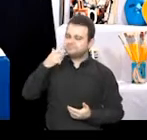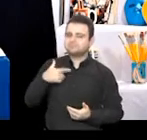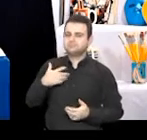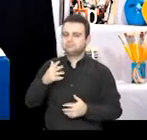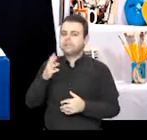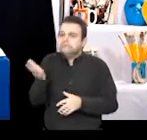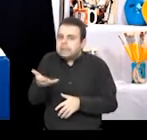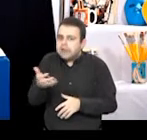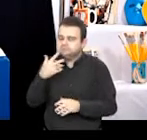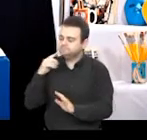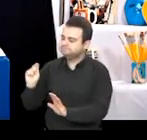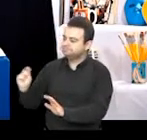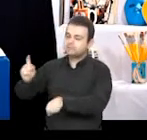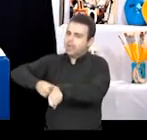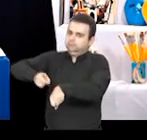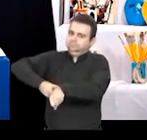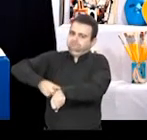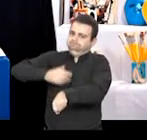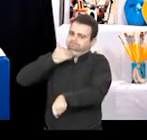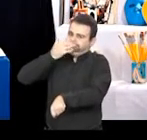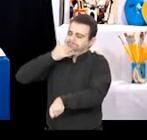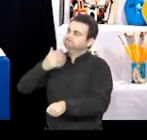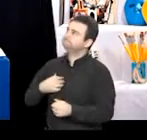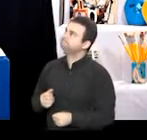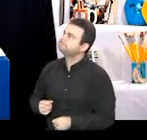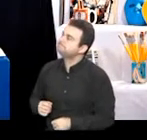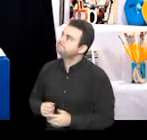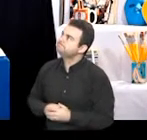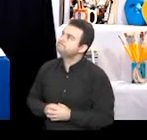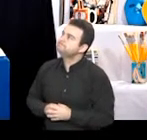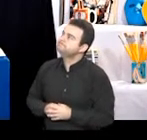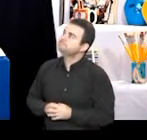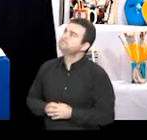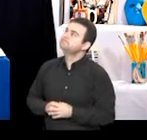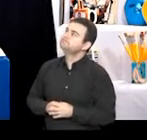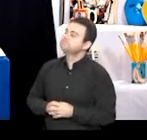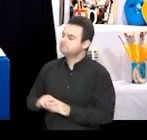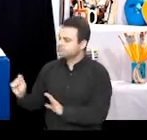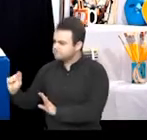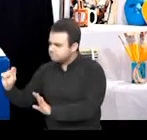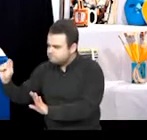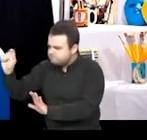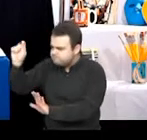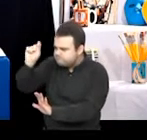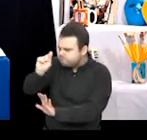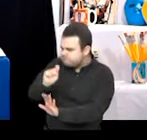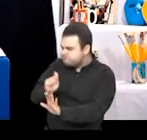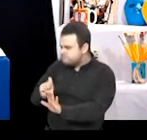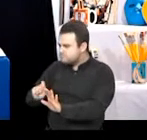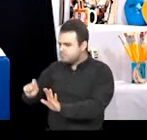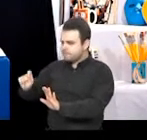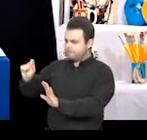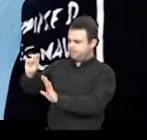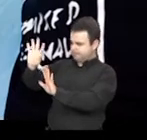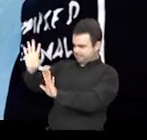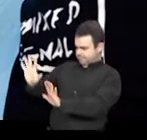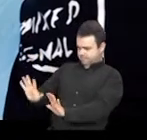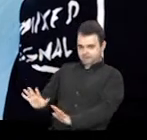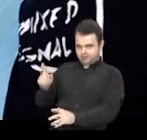acelerar aqui, porque o nosso tempo é curto. Então você vai fazer o teu personagem principal